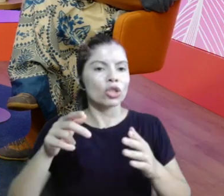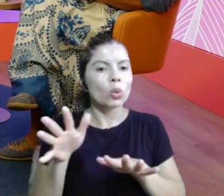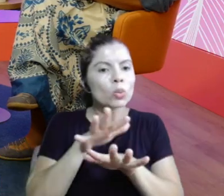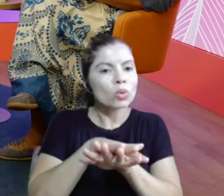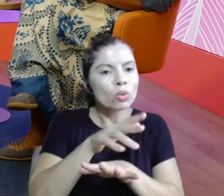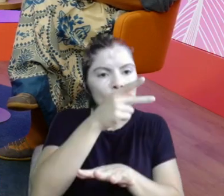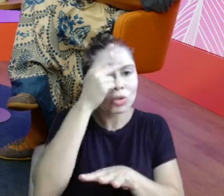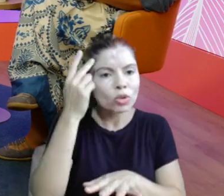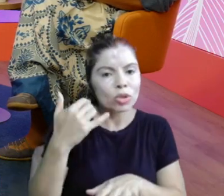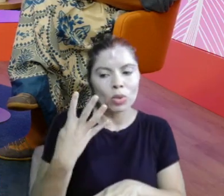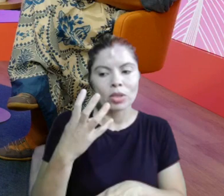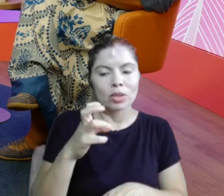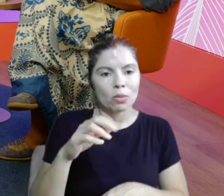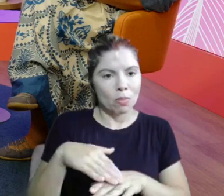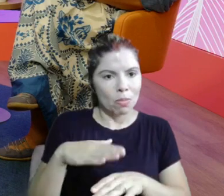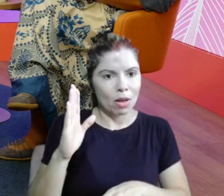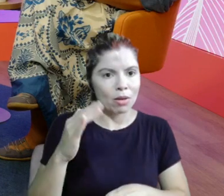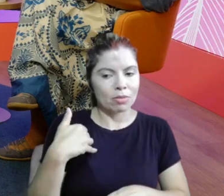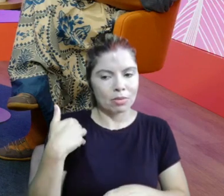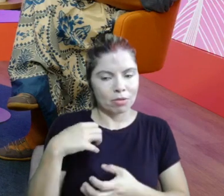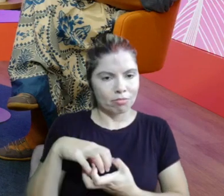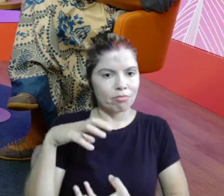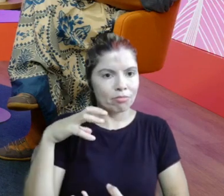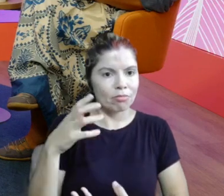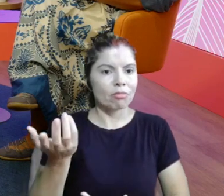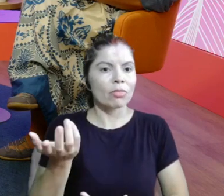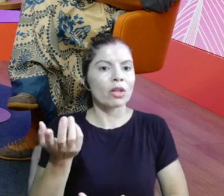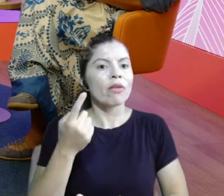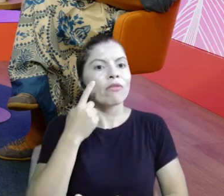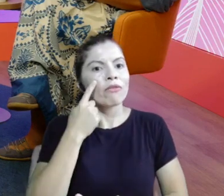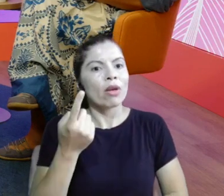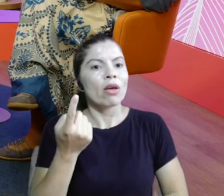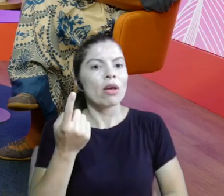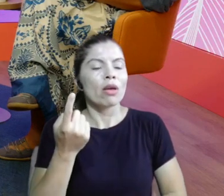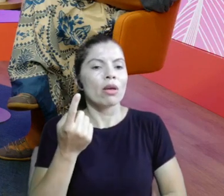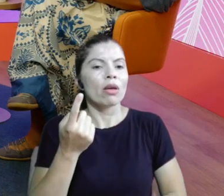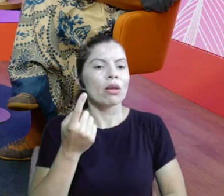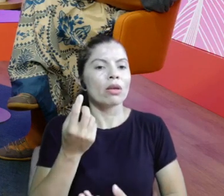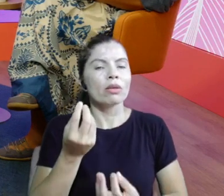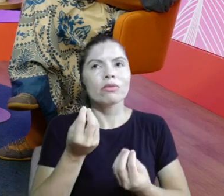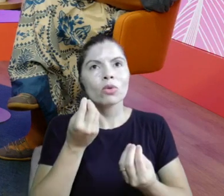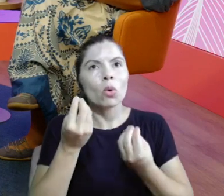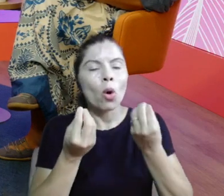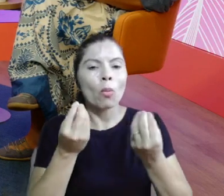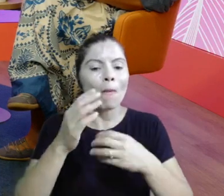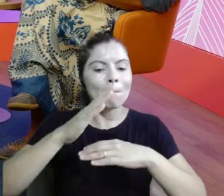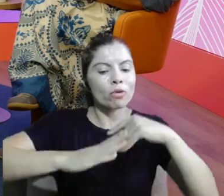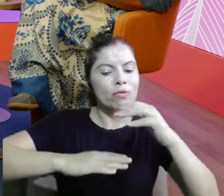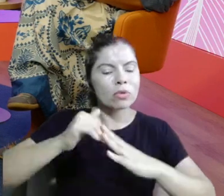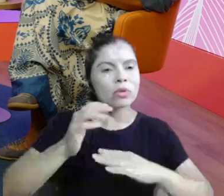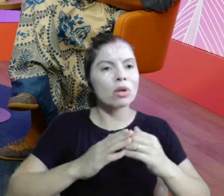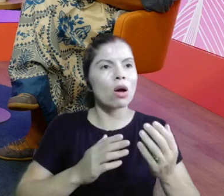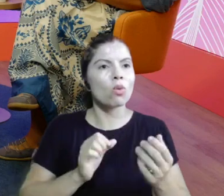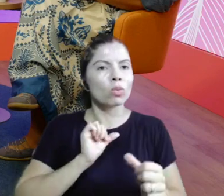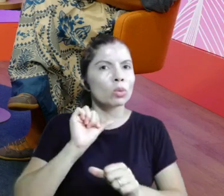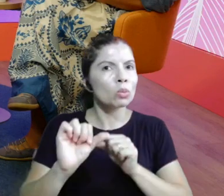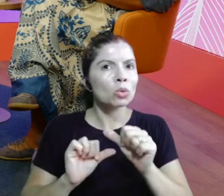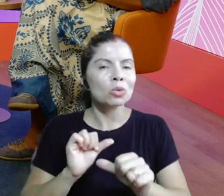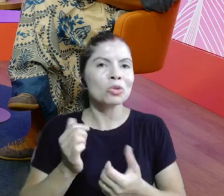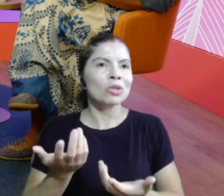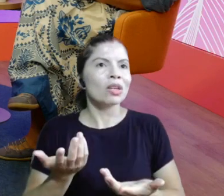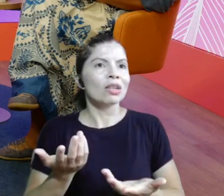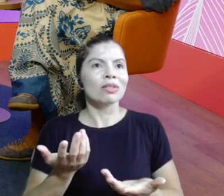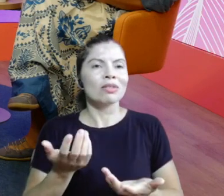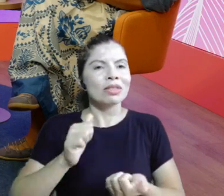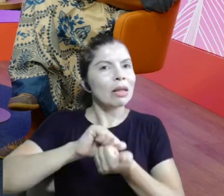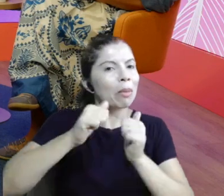inclusão com pessoas 45 mais, revendo rotas, ressignificando a profissão, às vezes, de